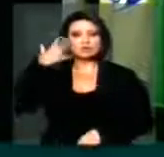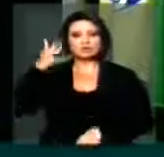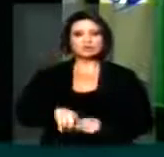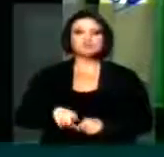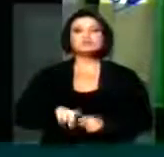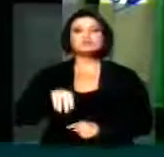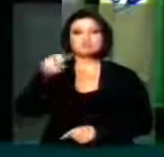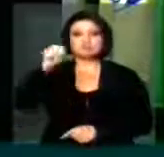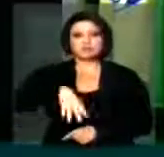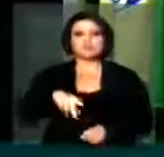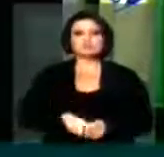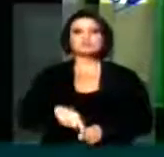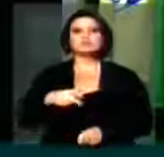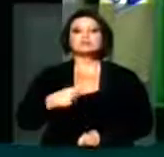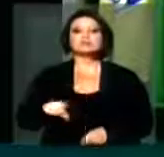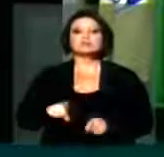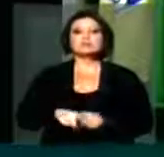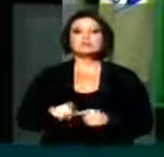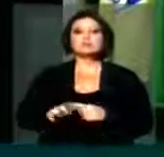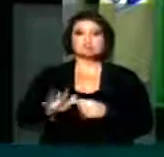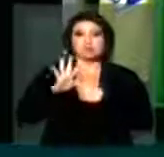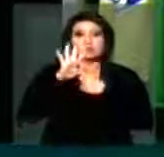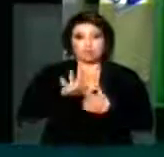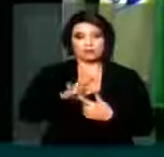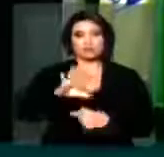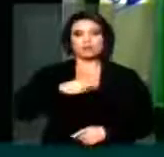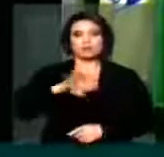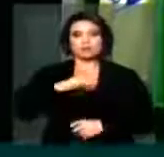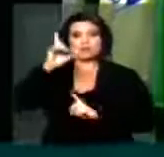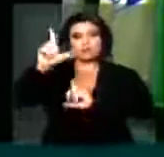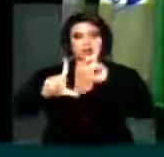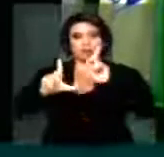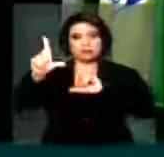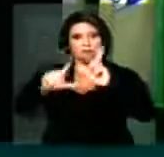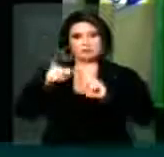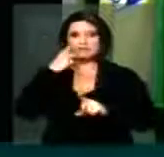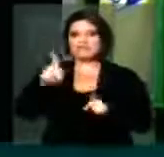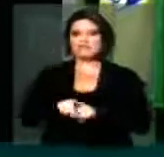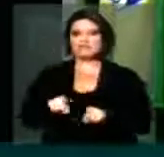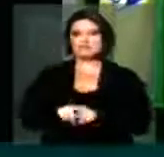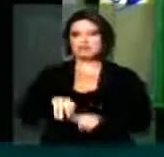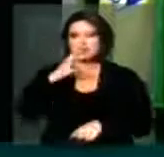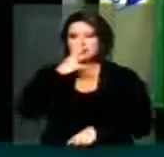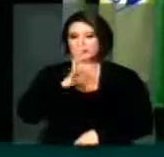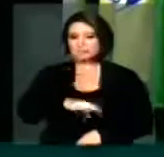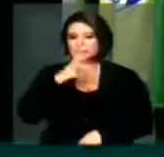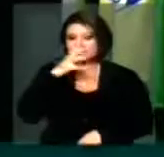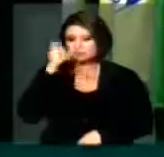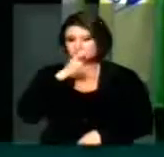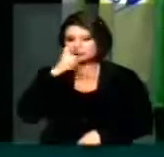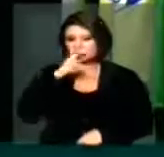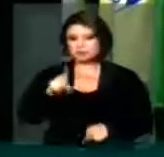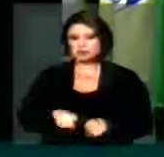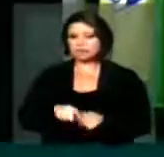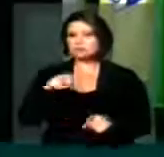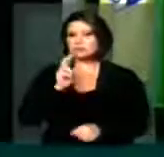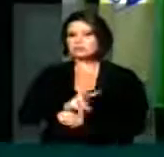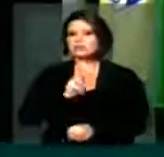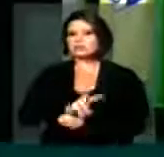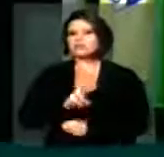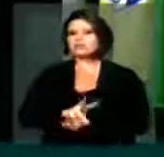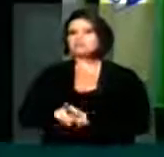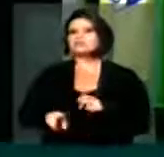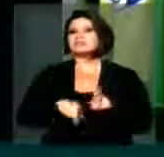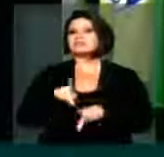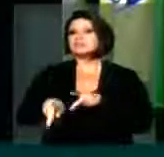Sim, o partido que foi a TV nas eleições se intitular, falsamente a verdade, como o grande defensor